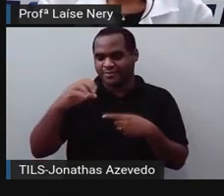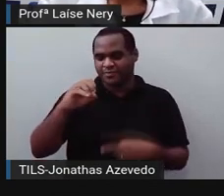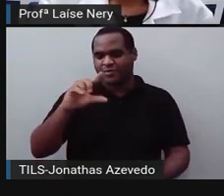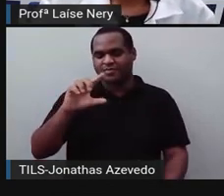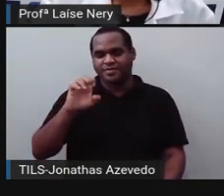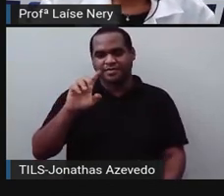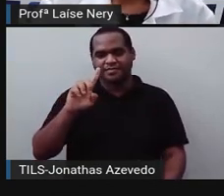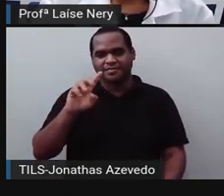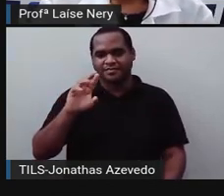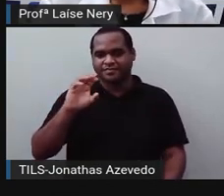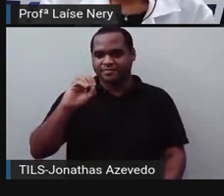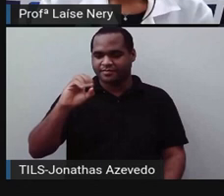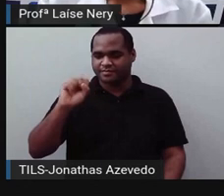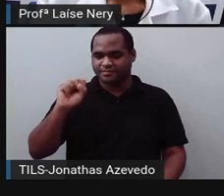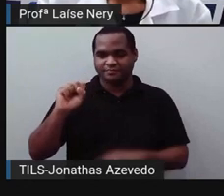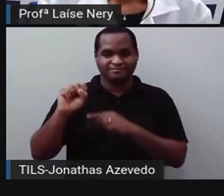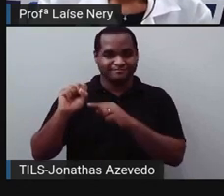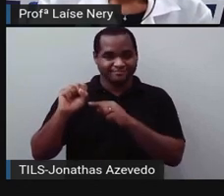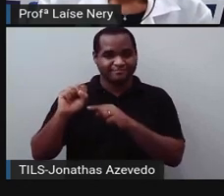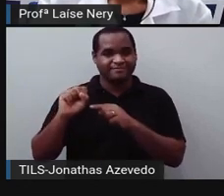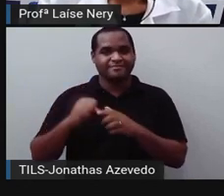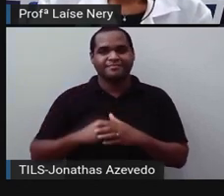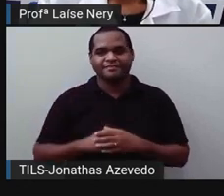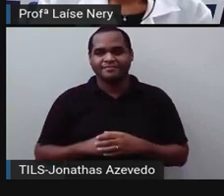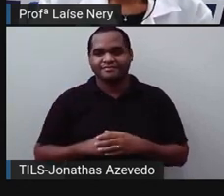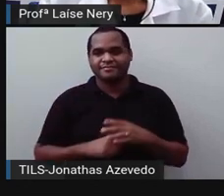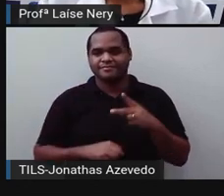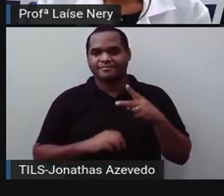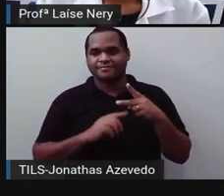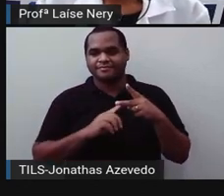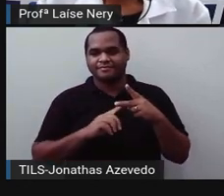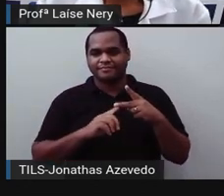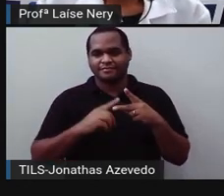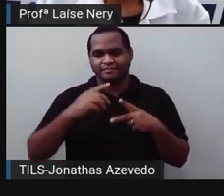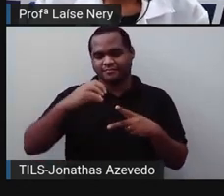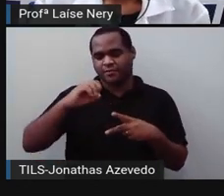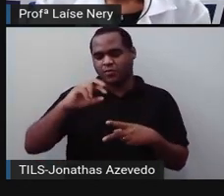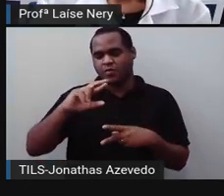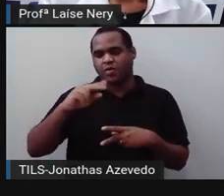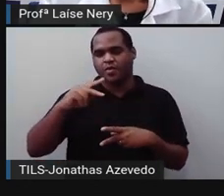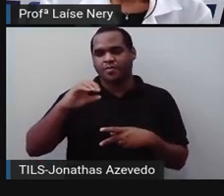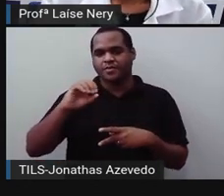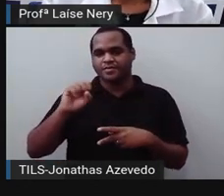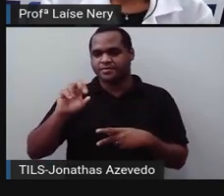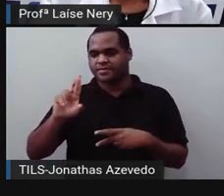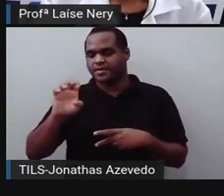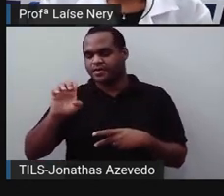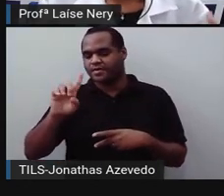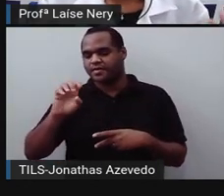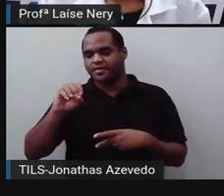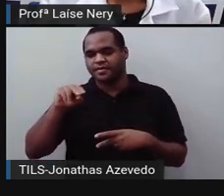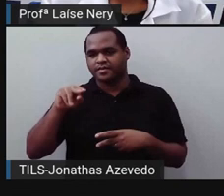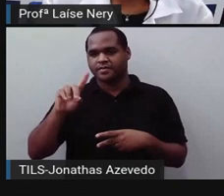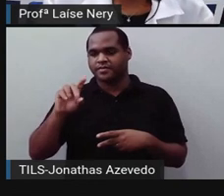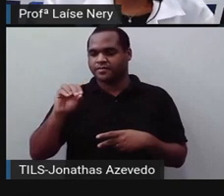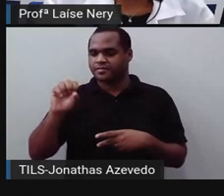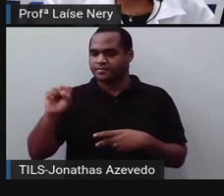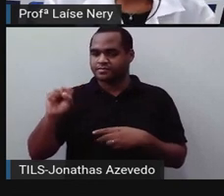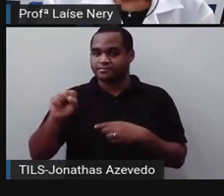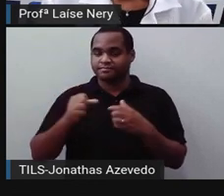poliedros. e o segundo grupo são chamados corpos